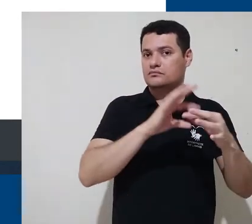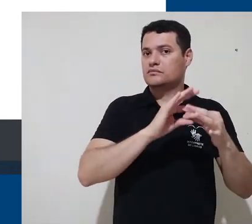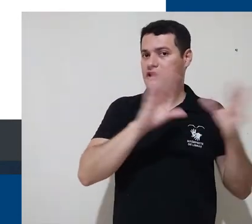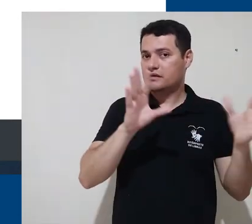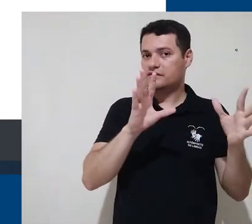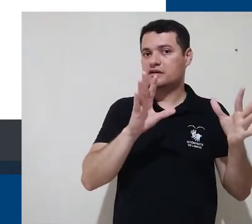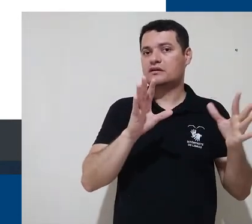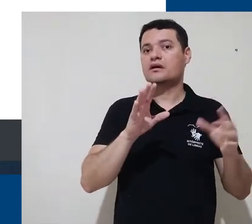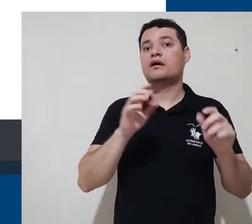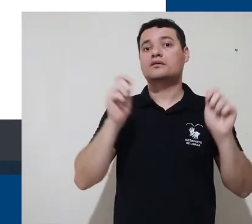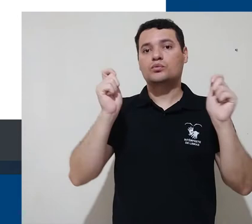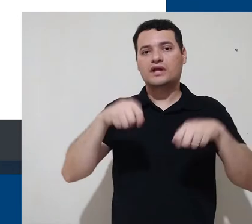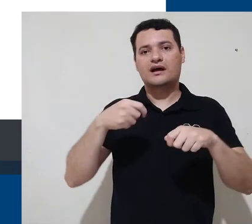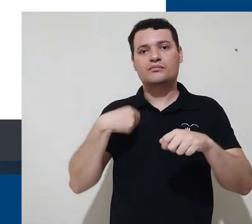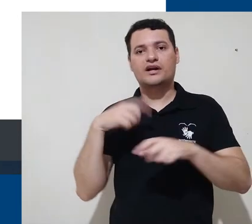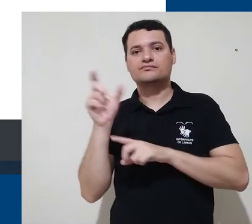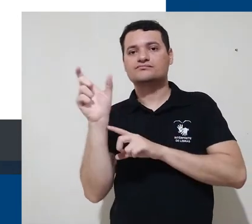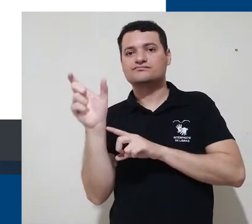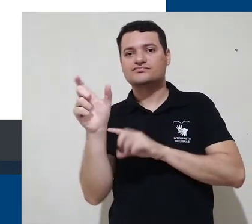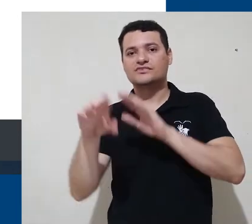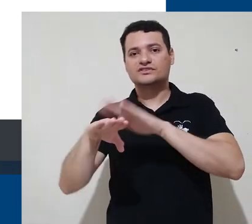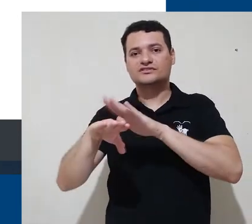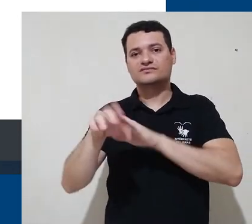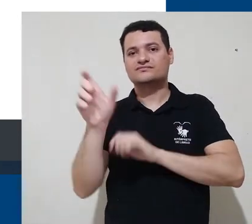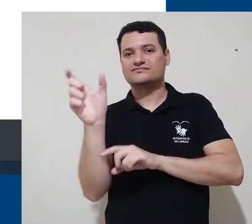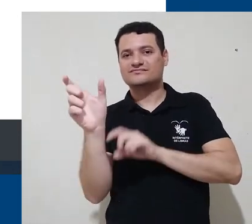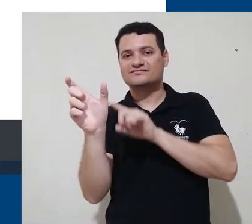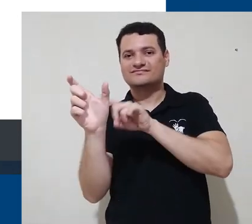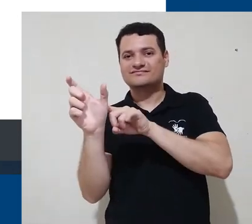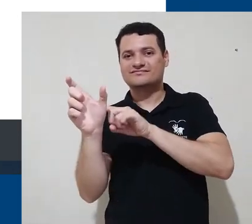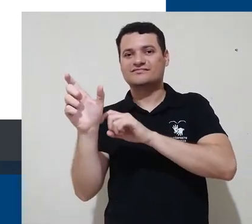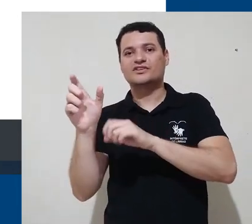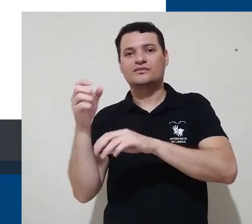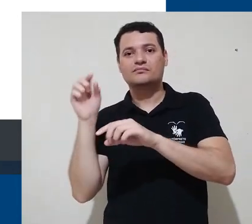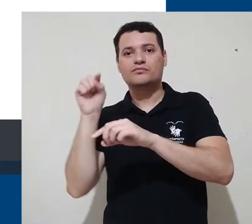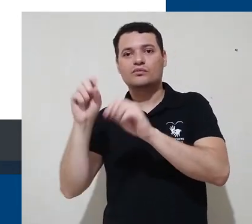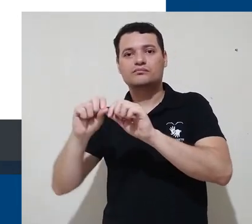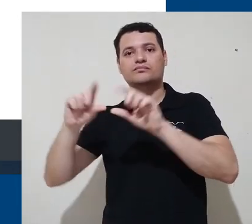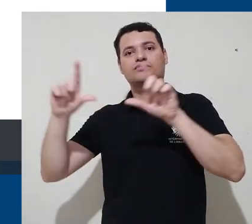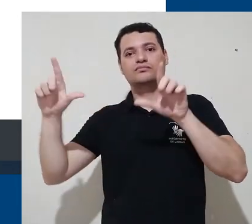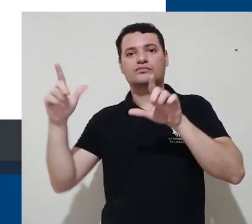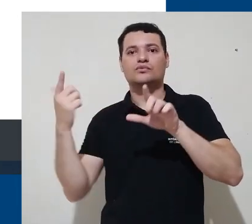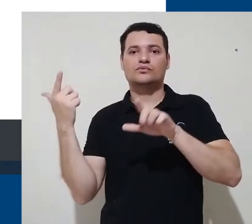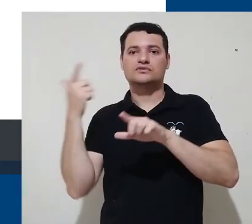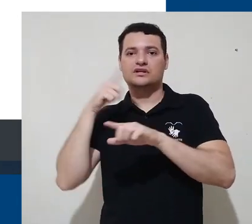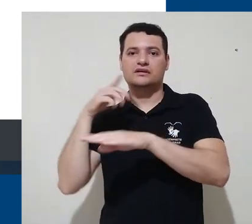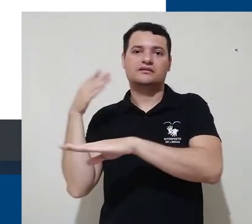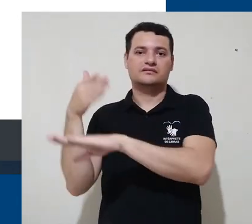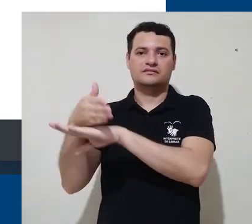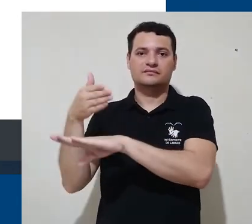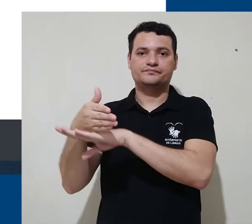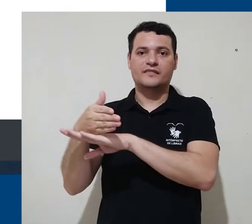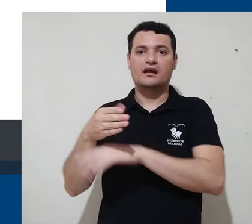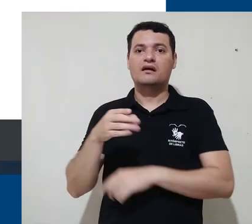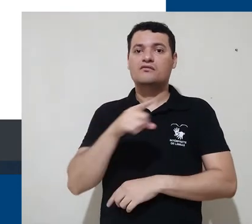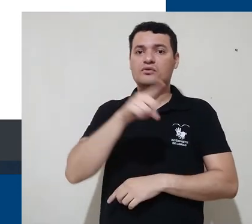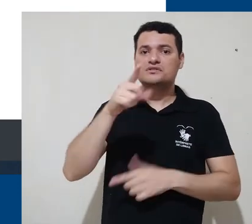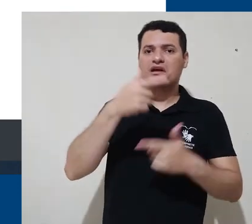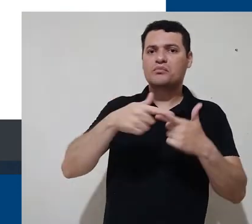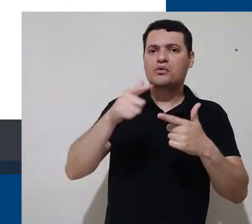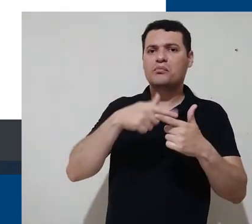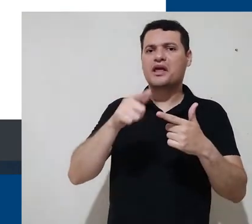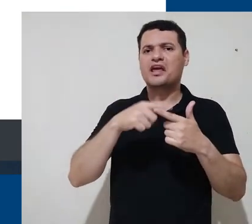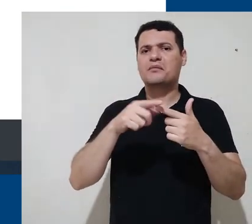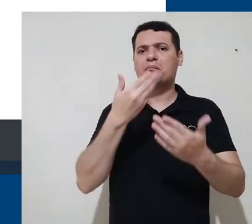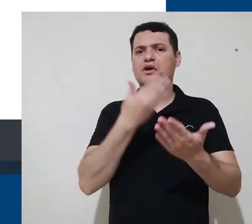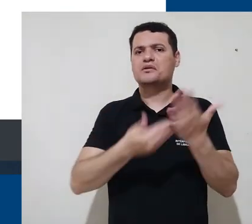possível visualizá-las acessando por este caminho aqui. Se os usuários tiverem problemas com recuperação de